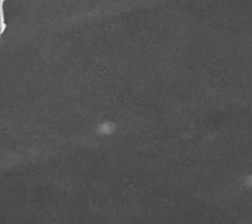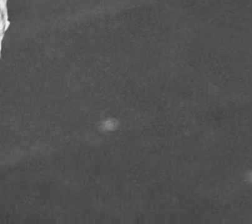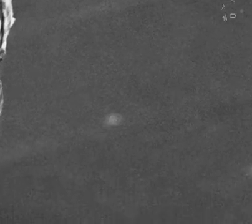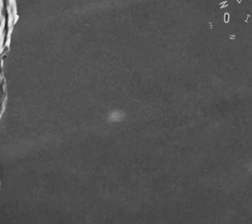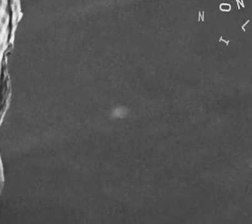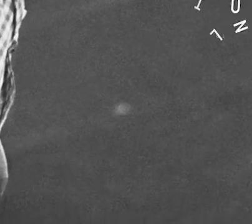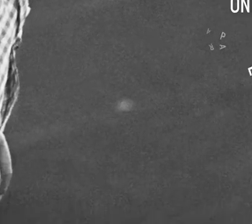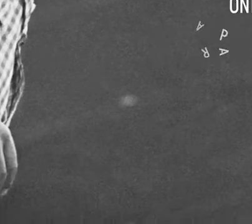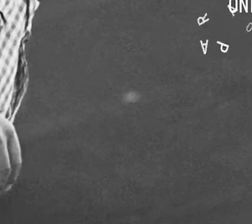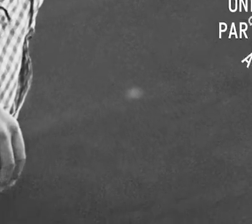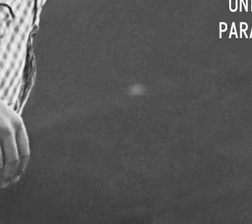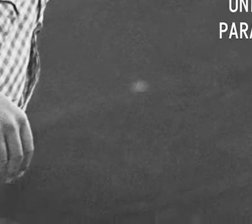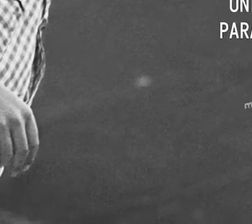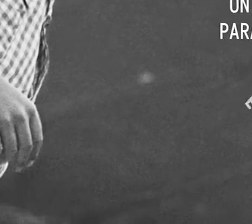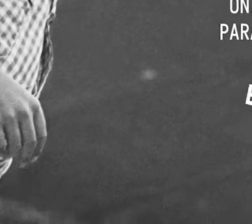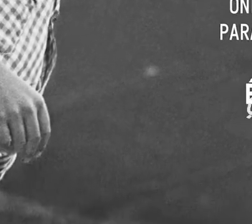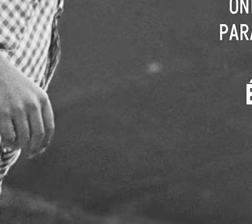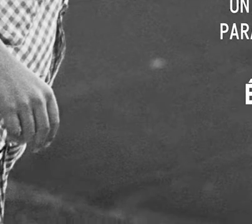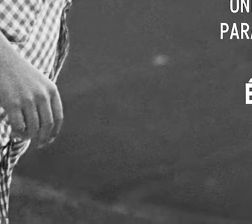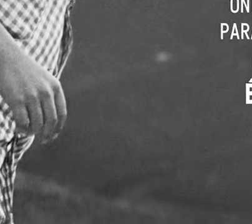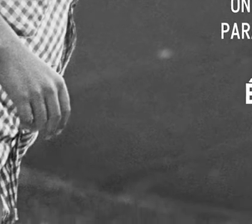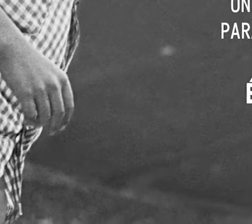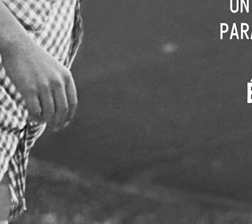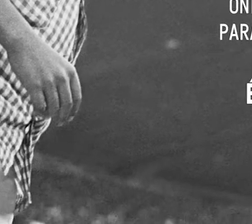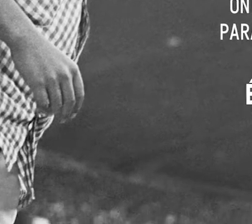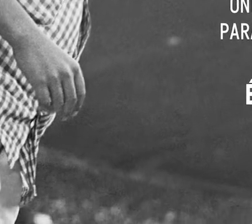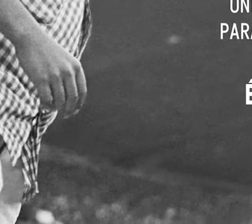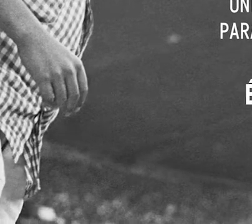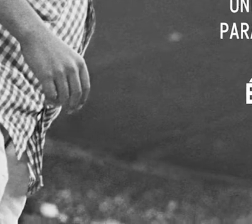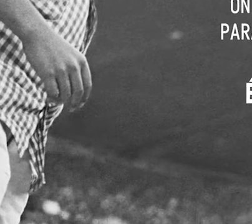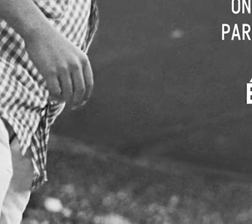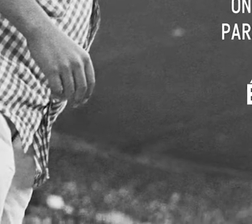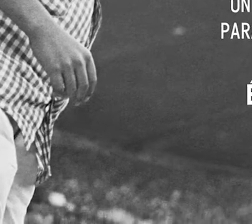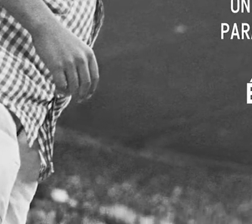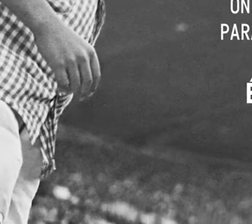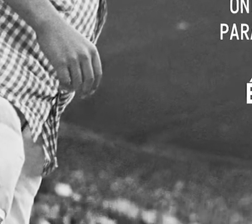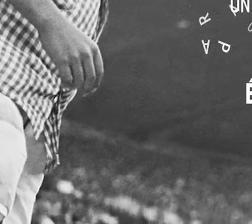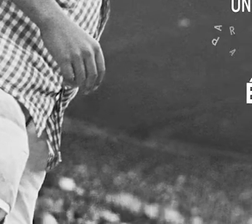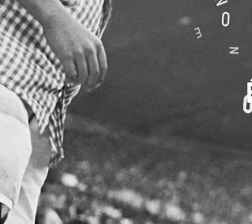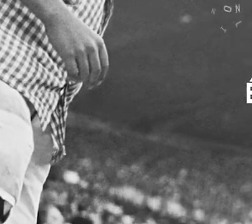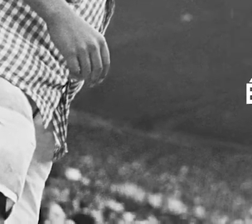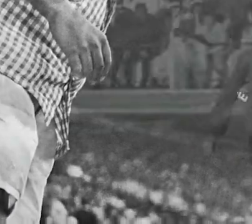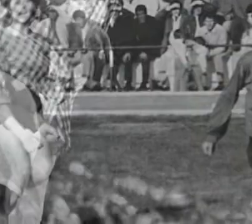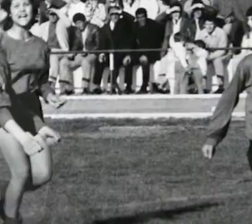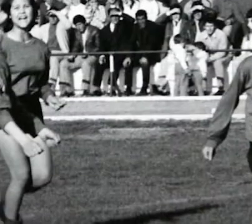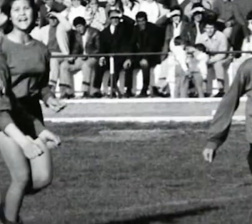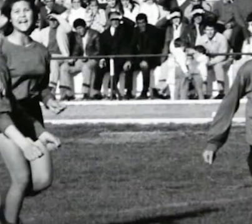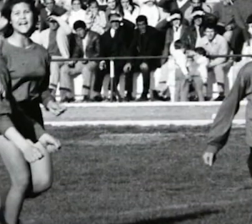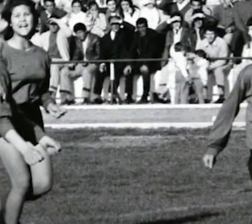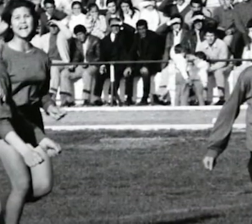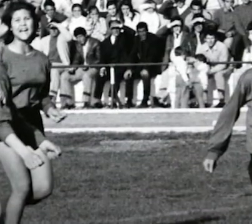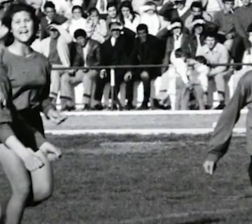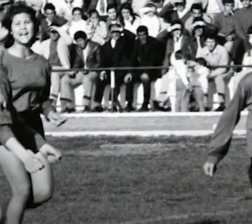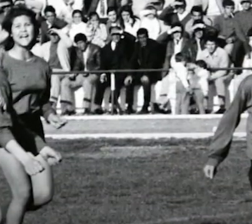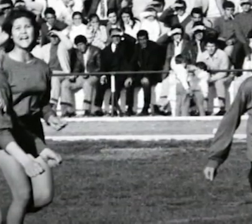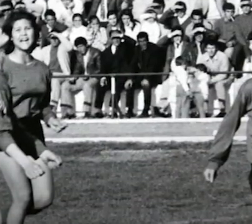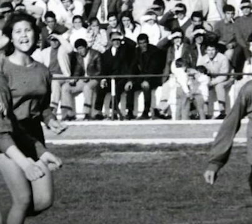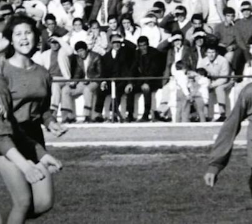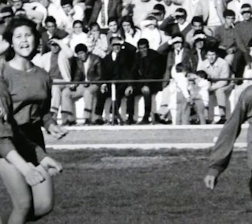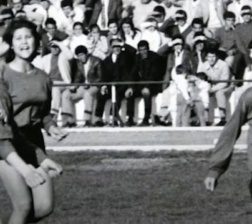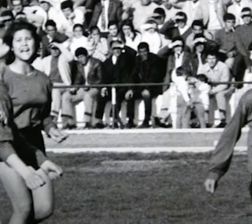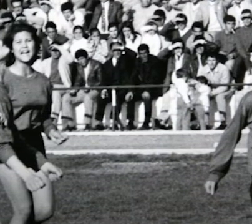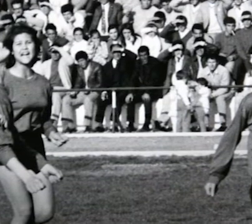O Festival Cinefoot reúne magia, amor e paixão O mundo